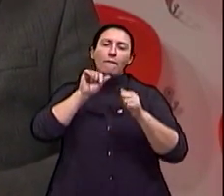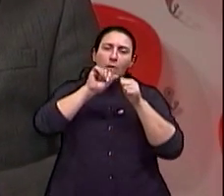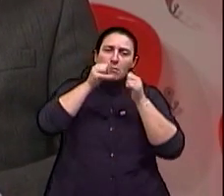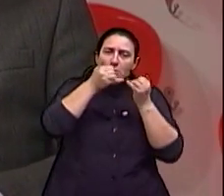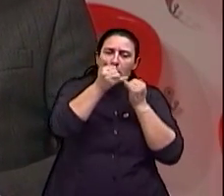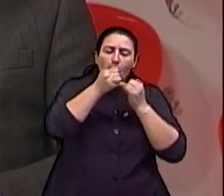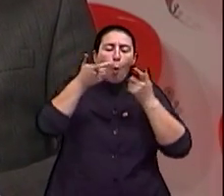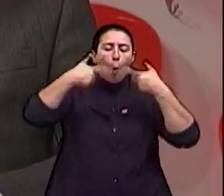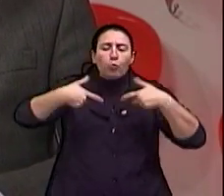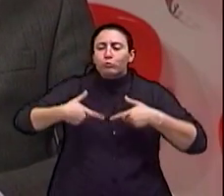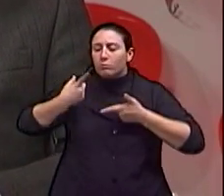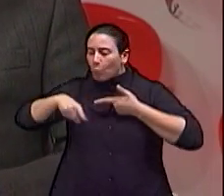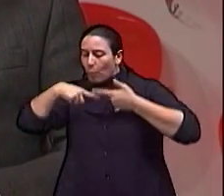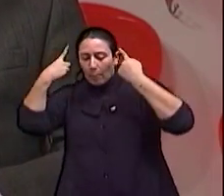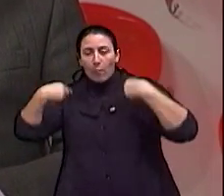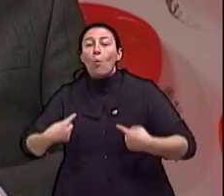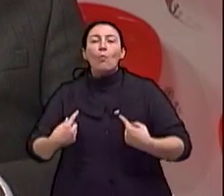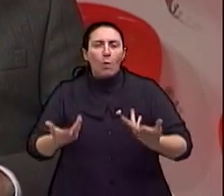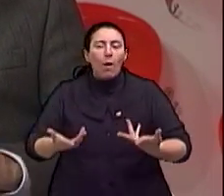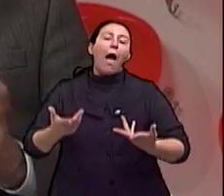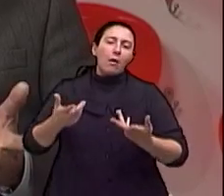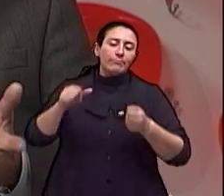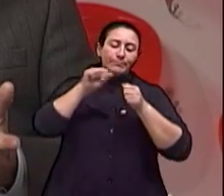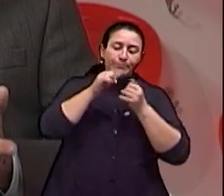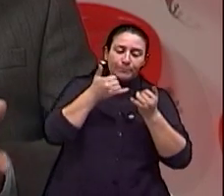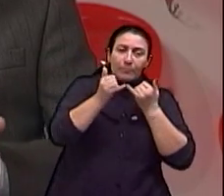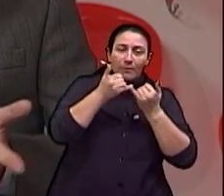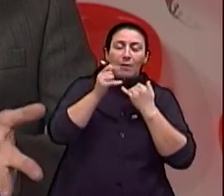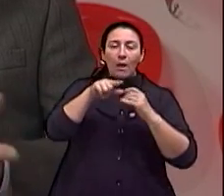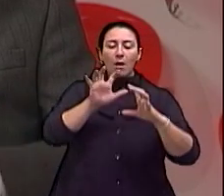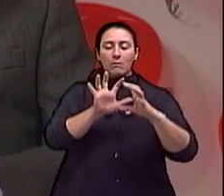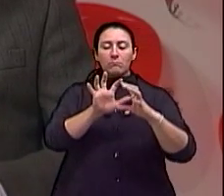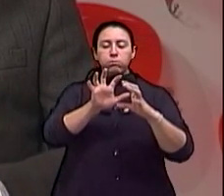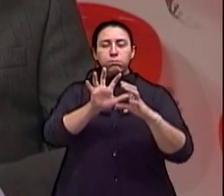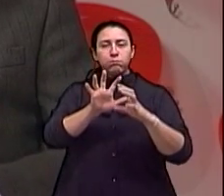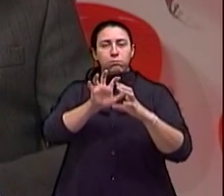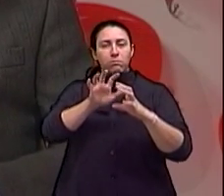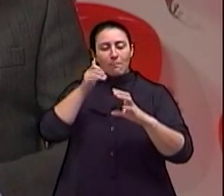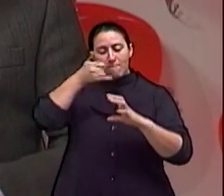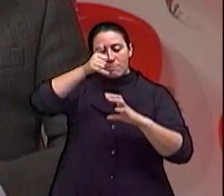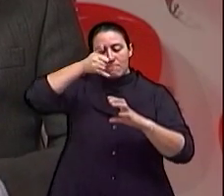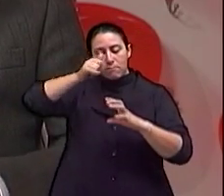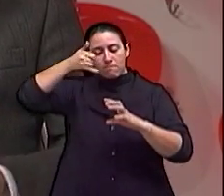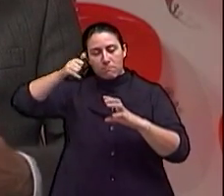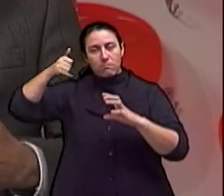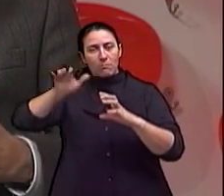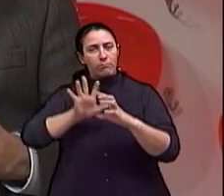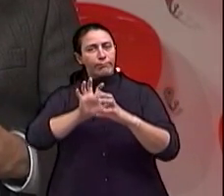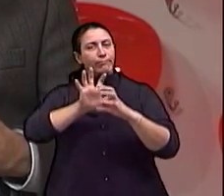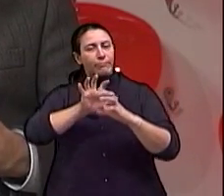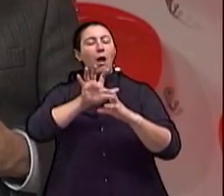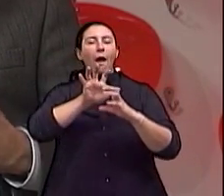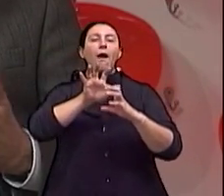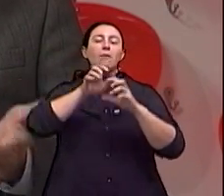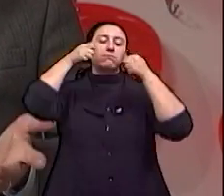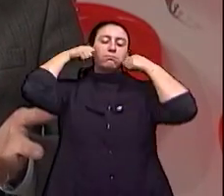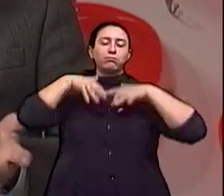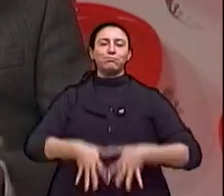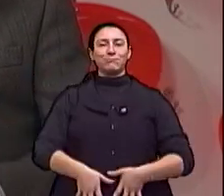ele faz com que o sistema nervoso central funcione de uma forma errada e isso traz